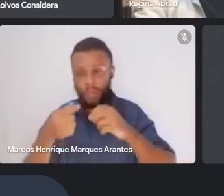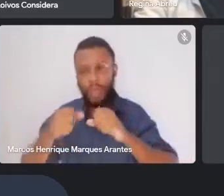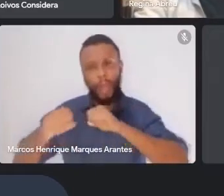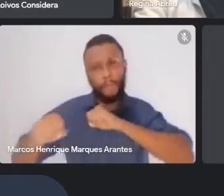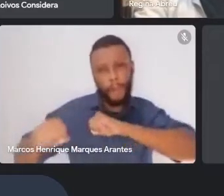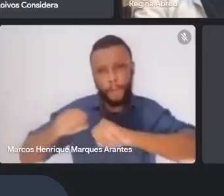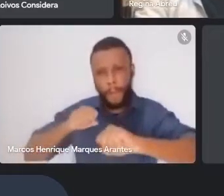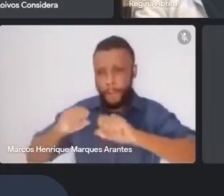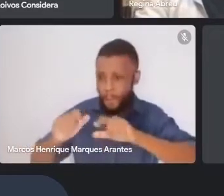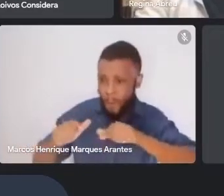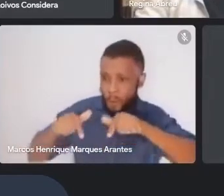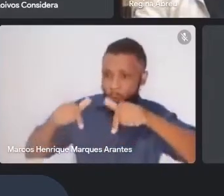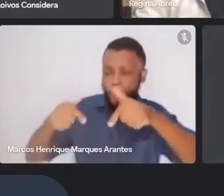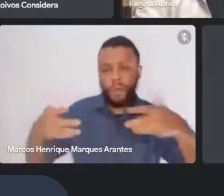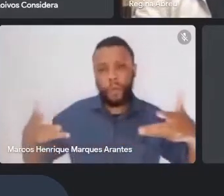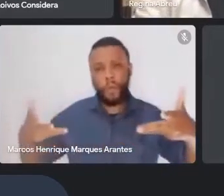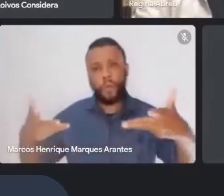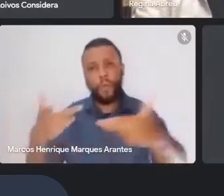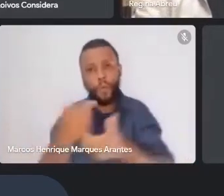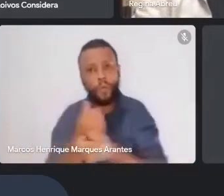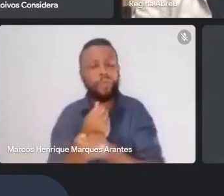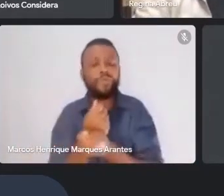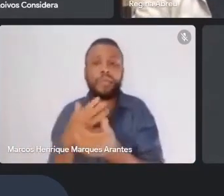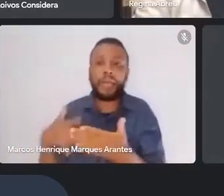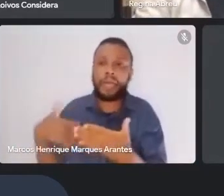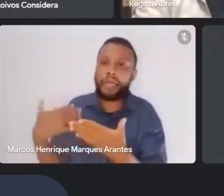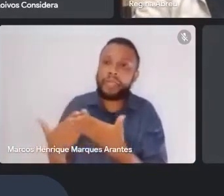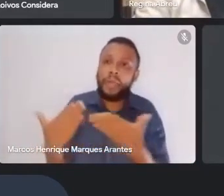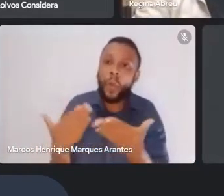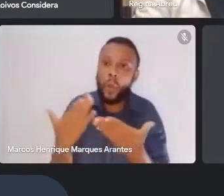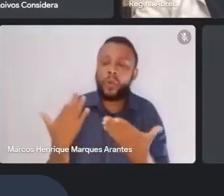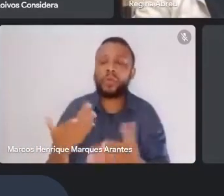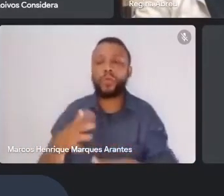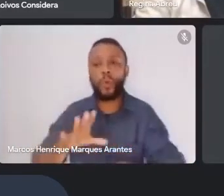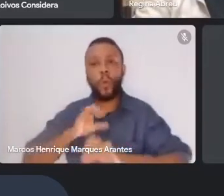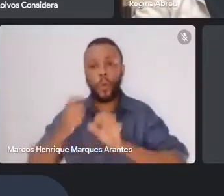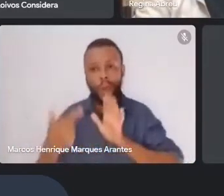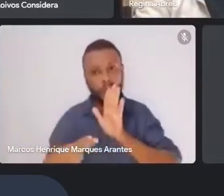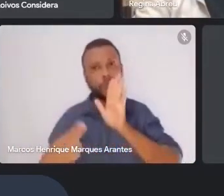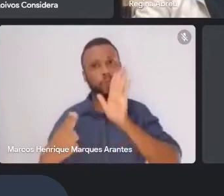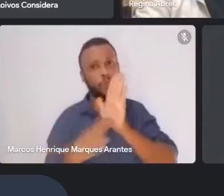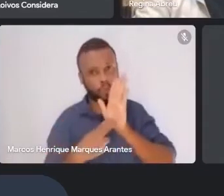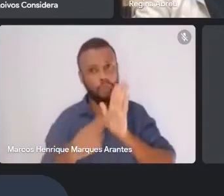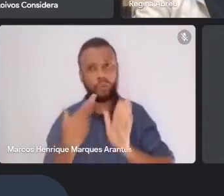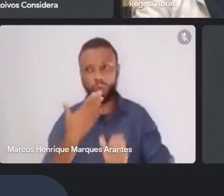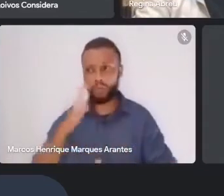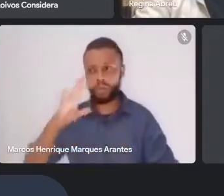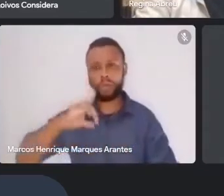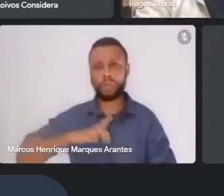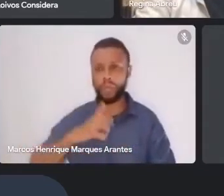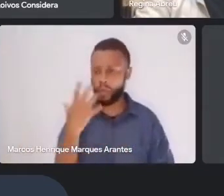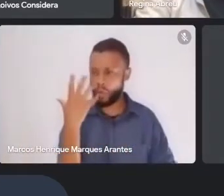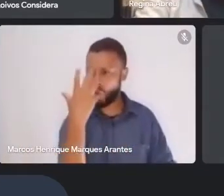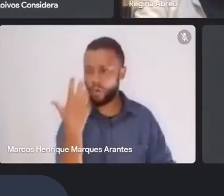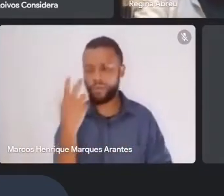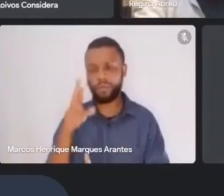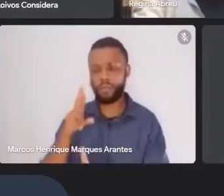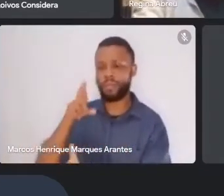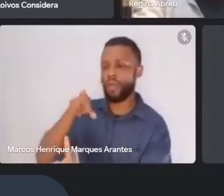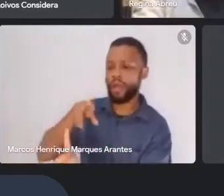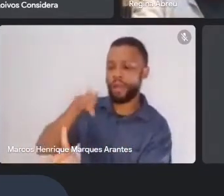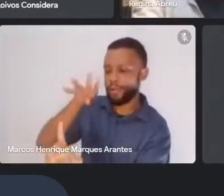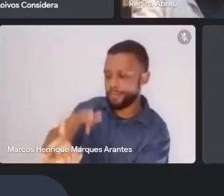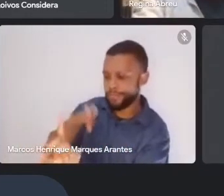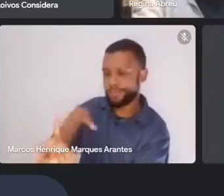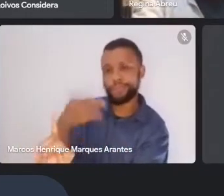grande que até hoje eu sou um euclidiano convicto. Então, eu acho que essa